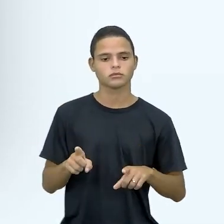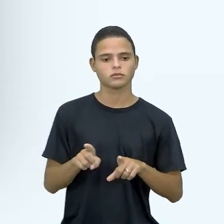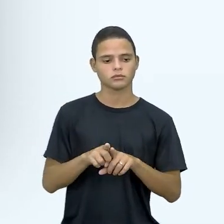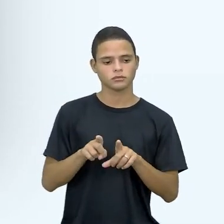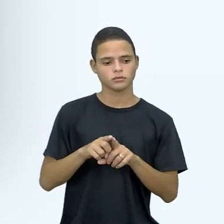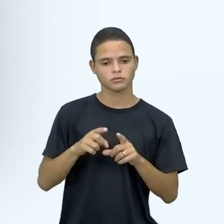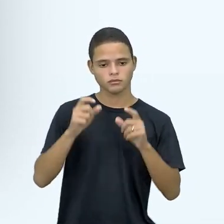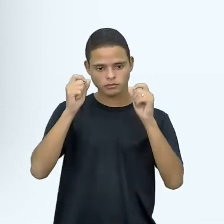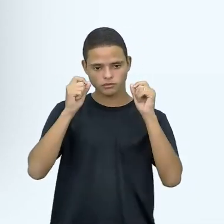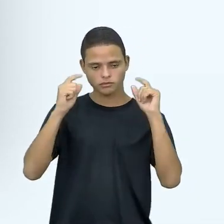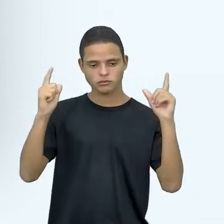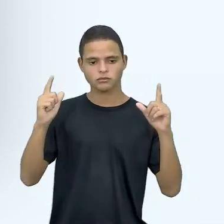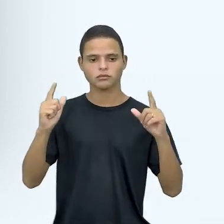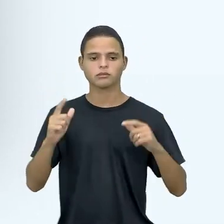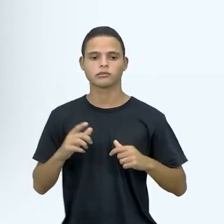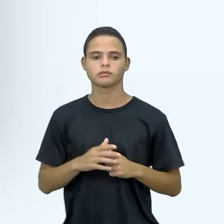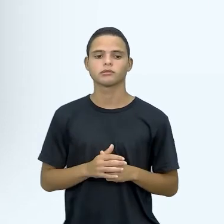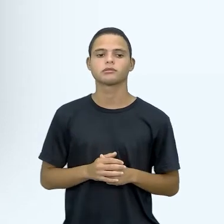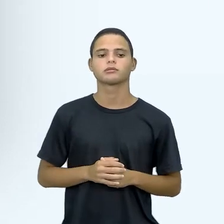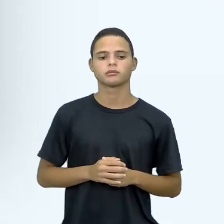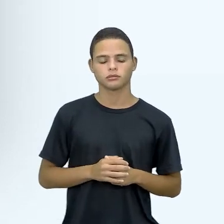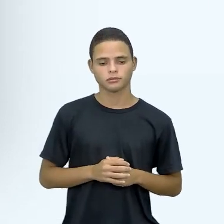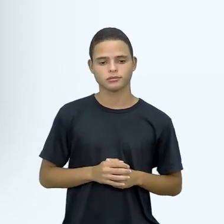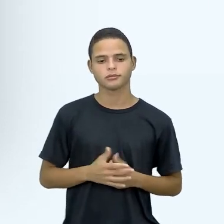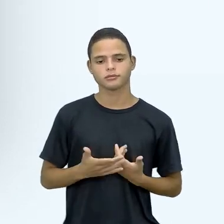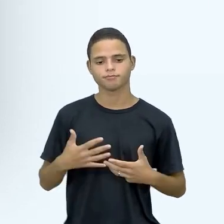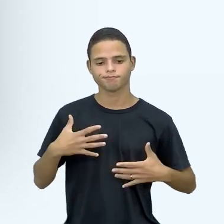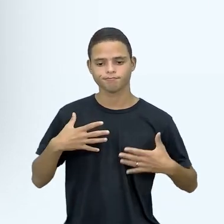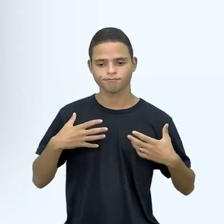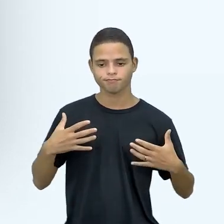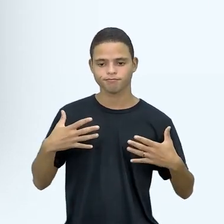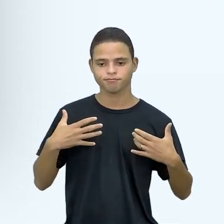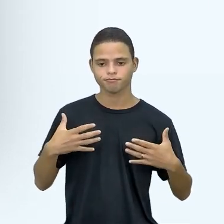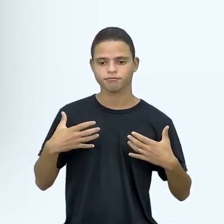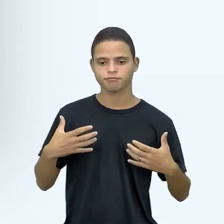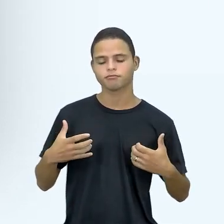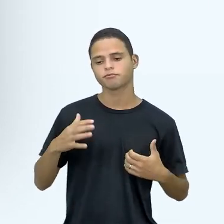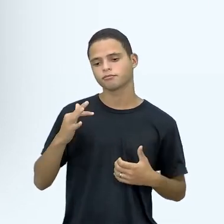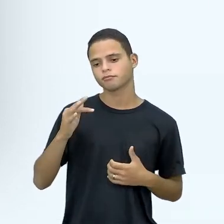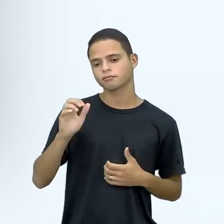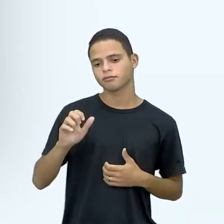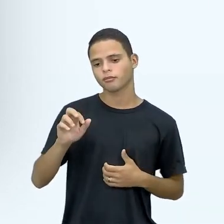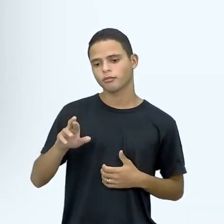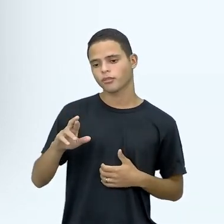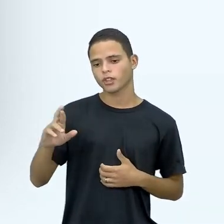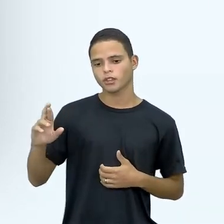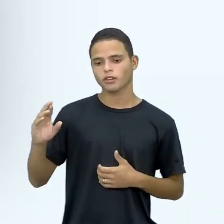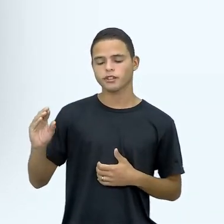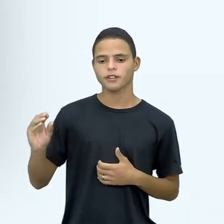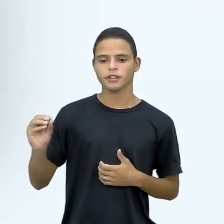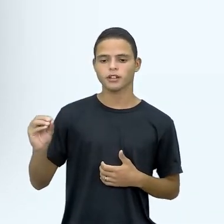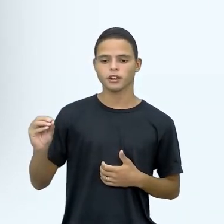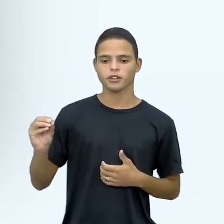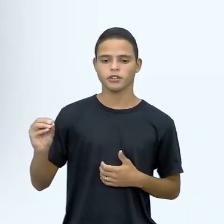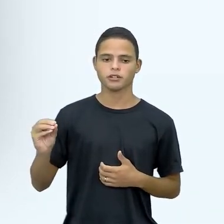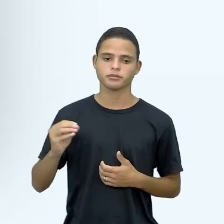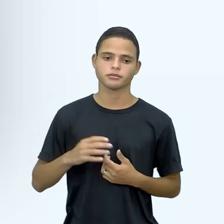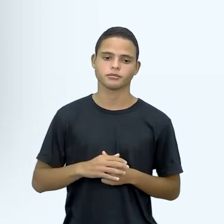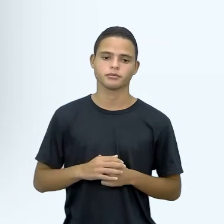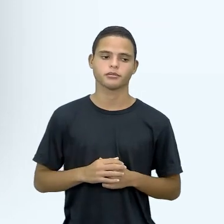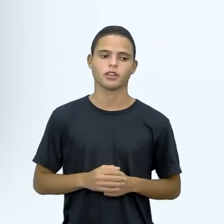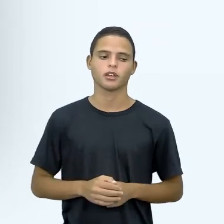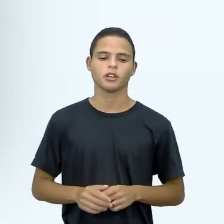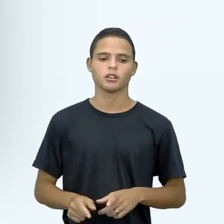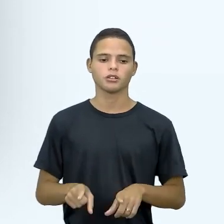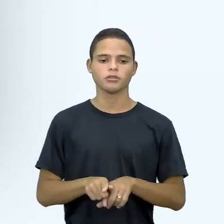falando da anemia justamente ferropriva, né, entre outras, né, temos a suplementação,